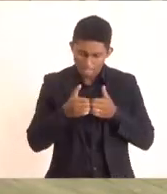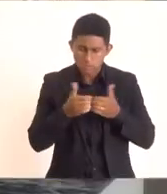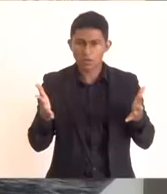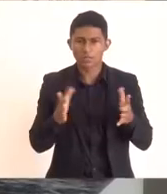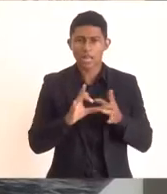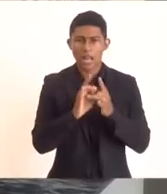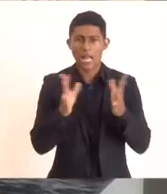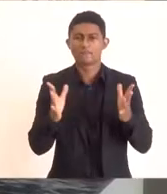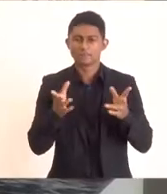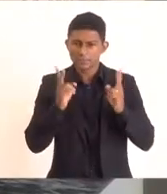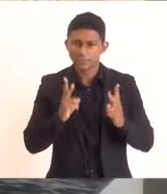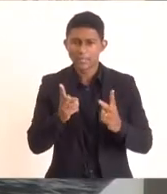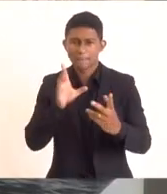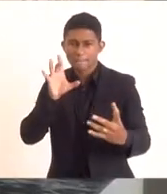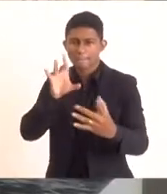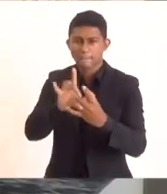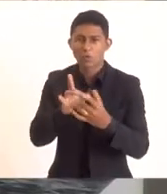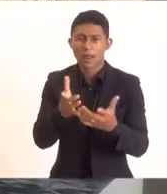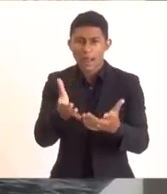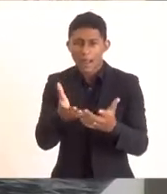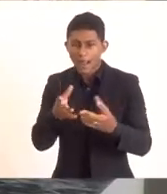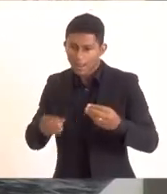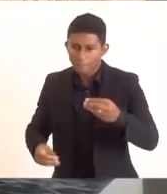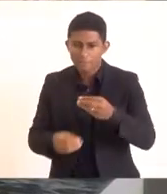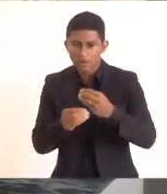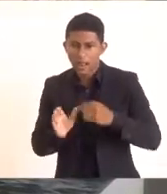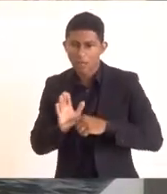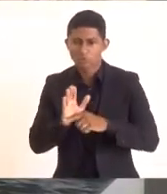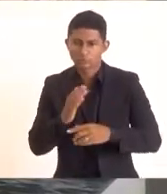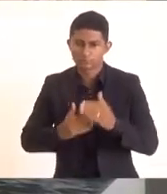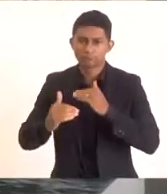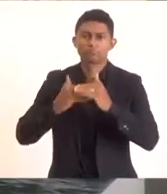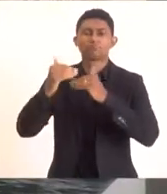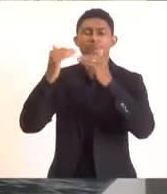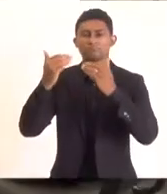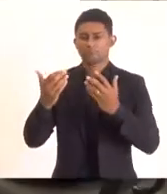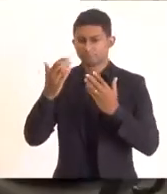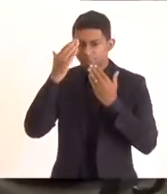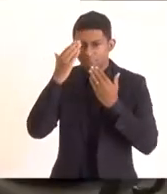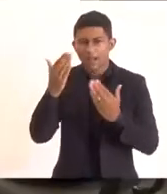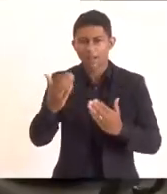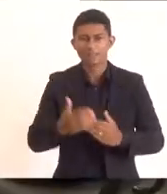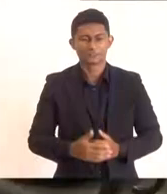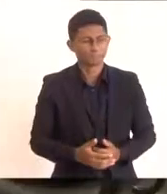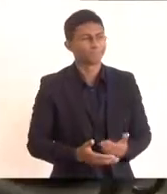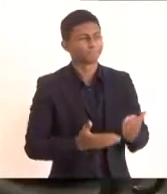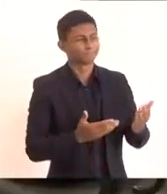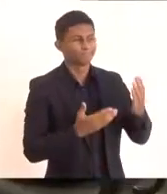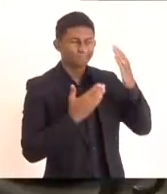colaborar para o crescimento aqui da nossa região. Obrigado, gente. Obrigado, ministro. Obrigado. Obrigado, Vitor.